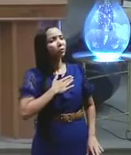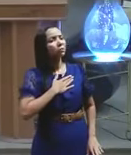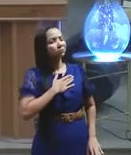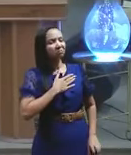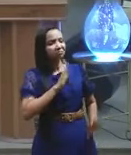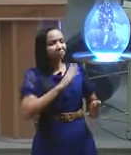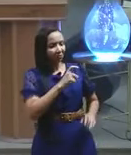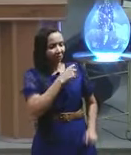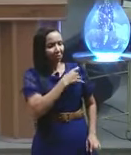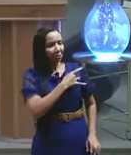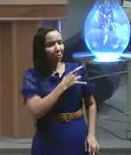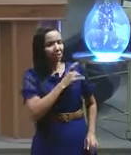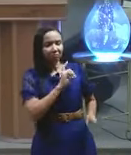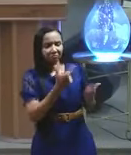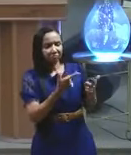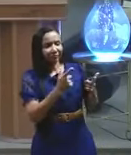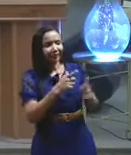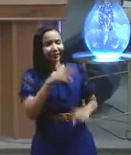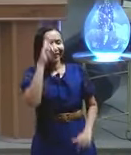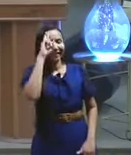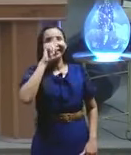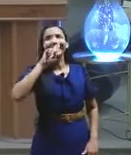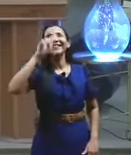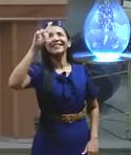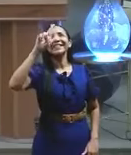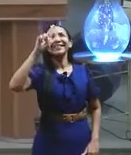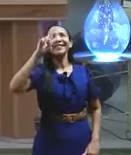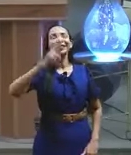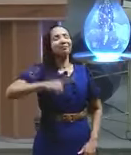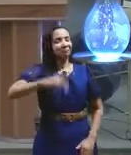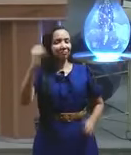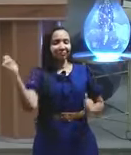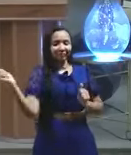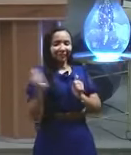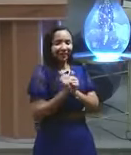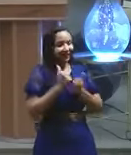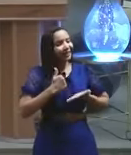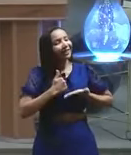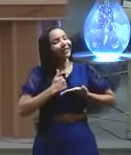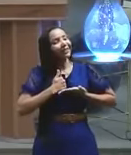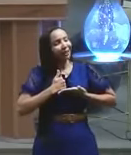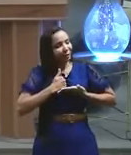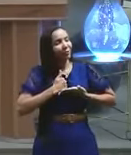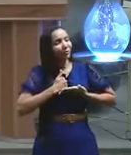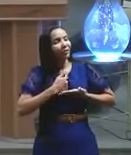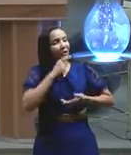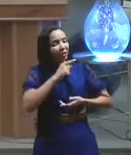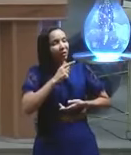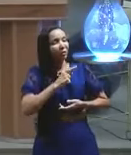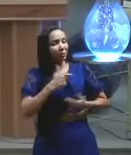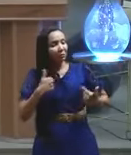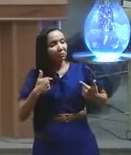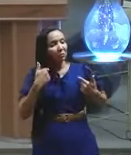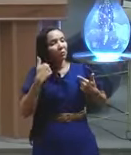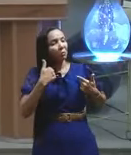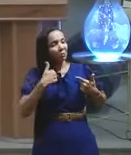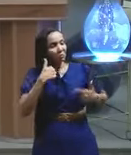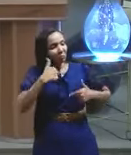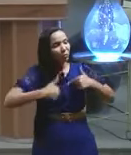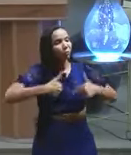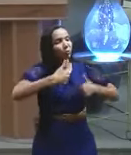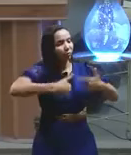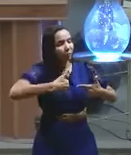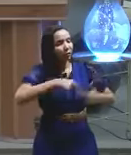Deus dos exércitos. Jesus, levanta a tua mão, levante, levante, levante. Jesus disse, eis que eu vos dou